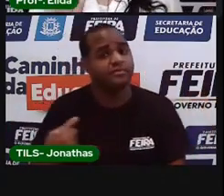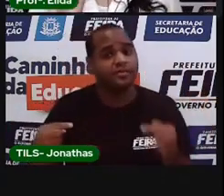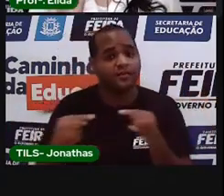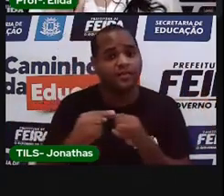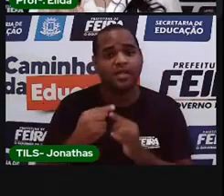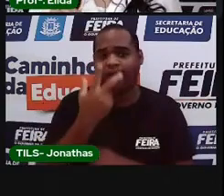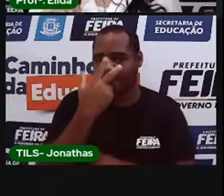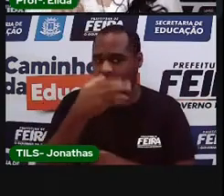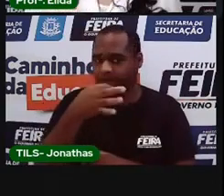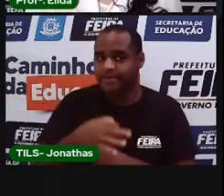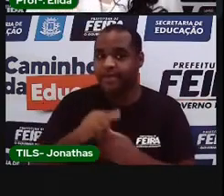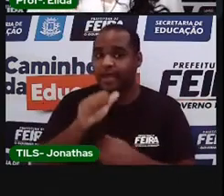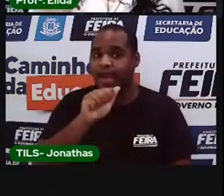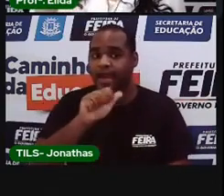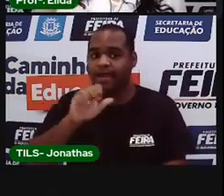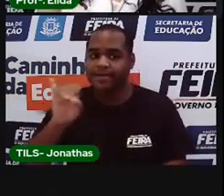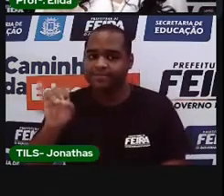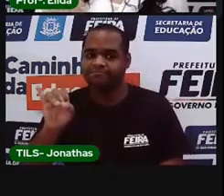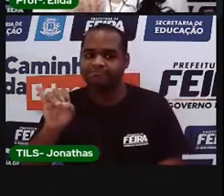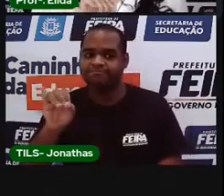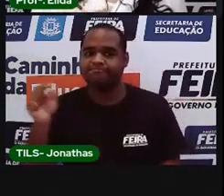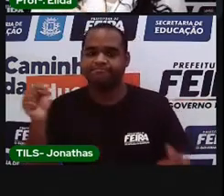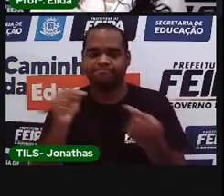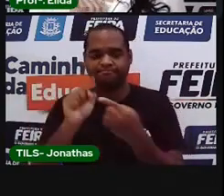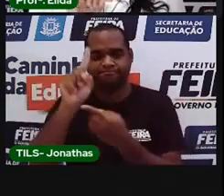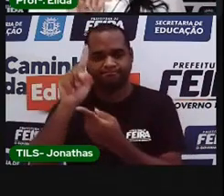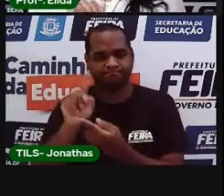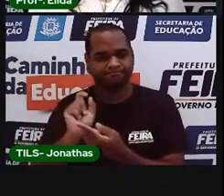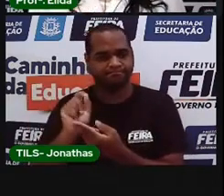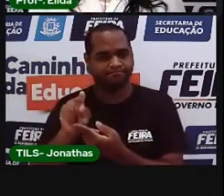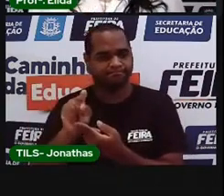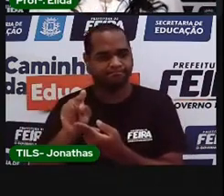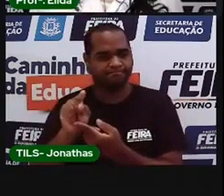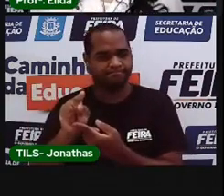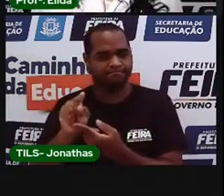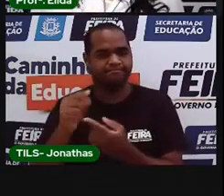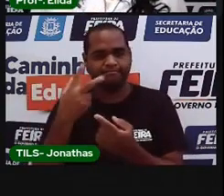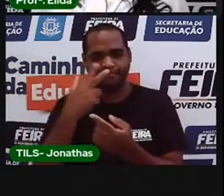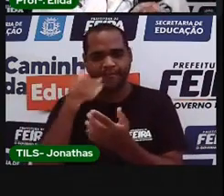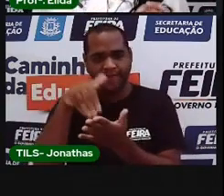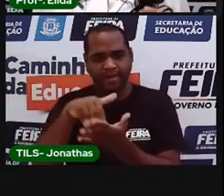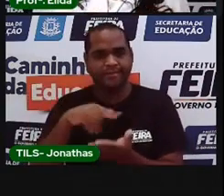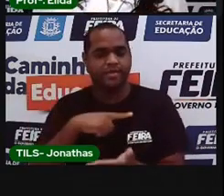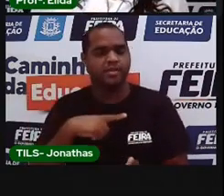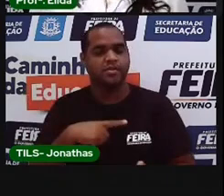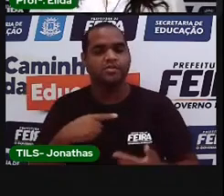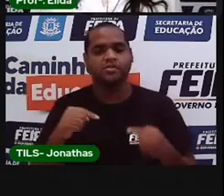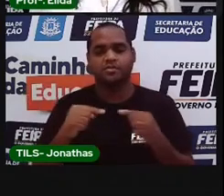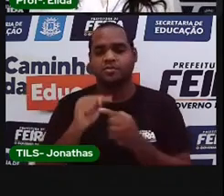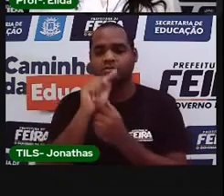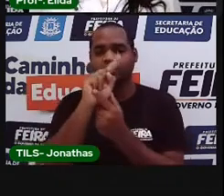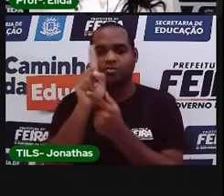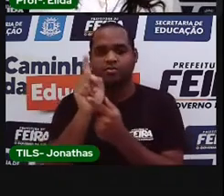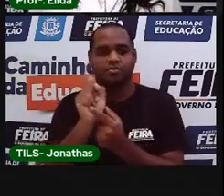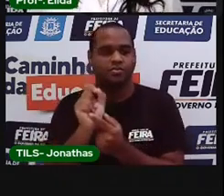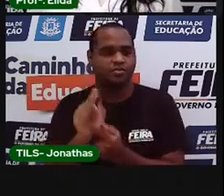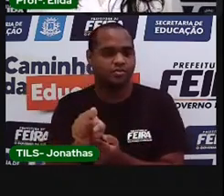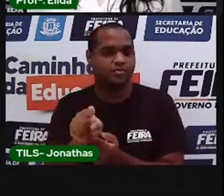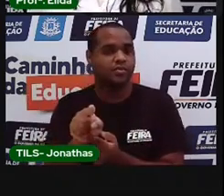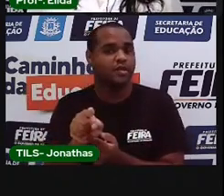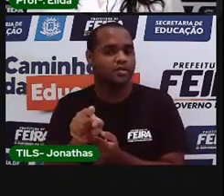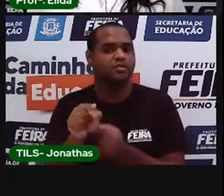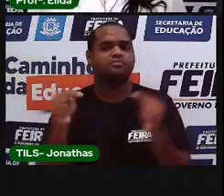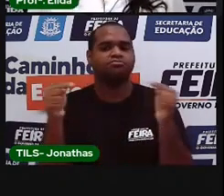esse ai tem um ponto exclamação no final. E o ponto de interrogação.